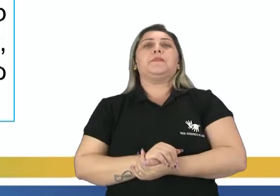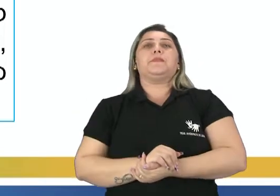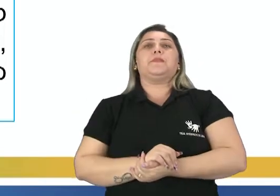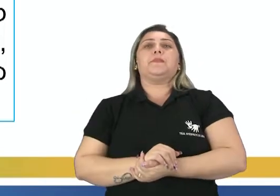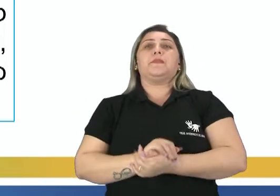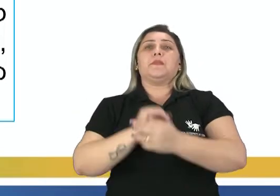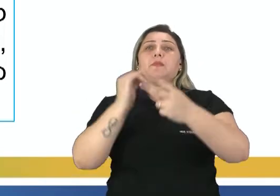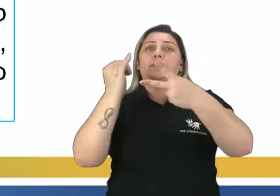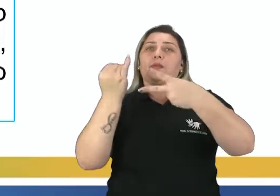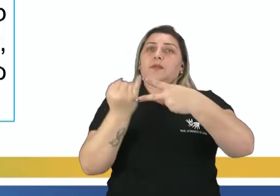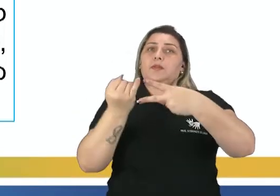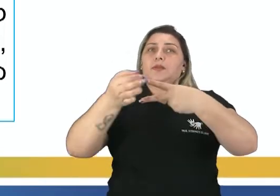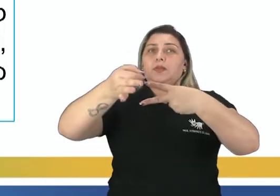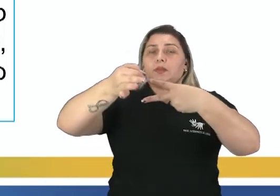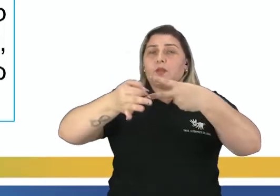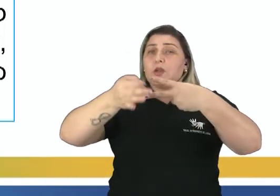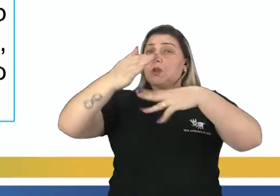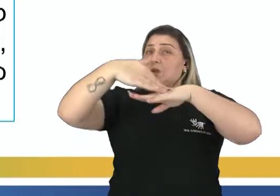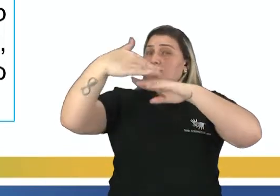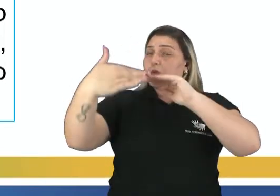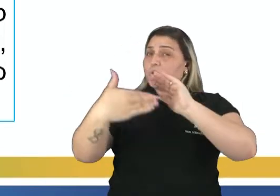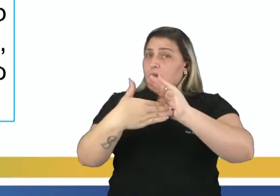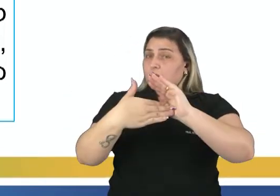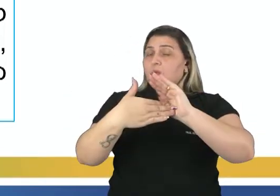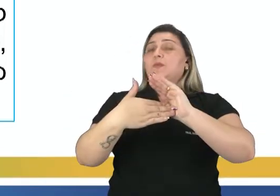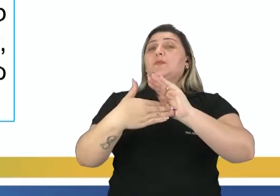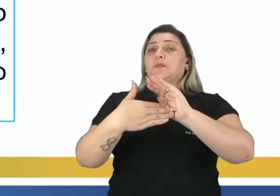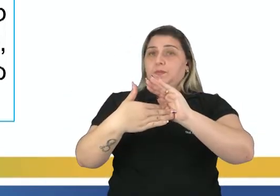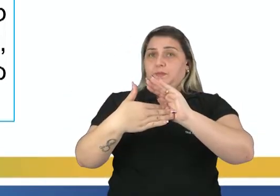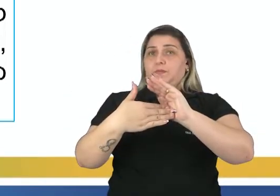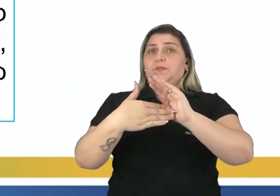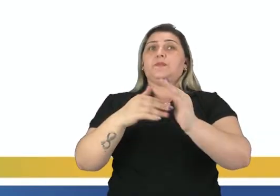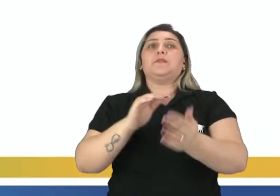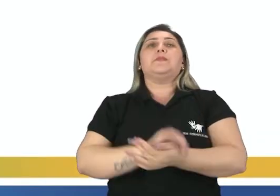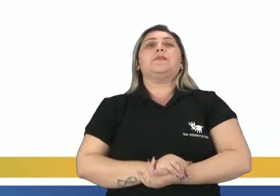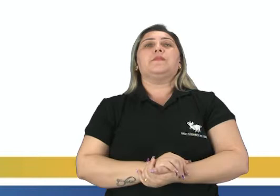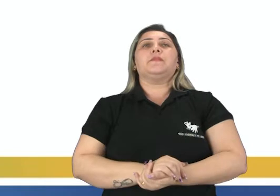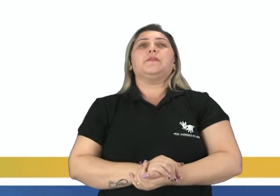relação ela vale para todo polígono convexo.